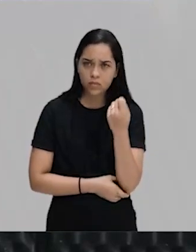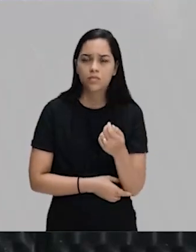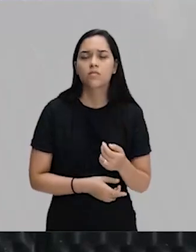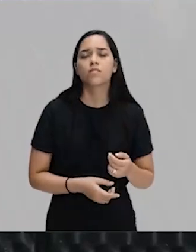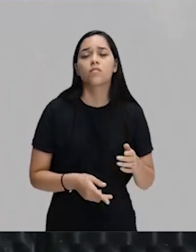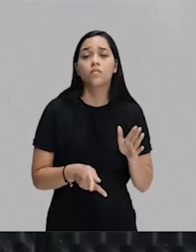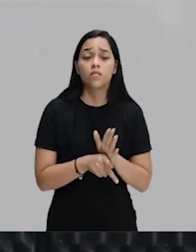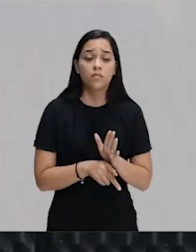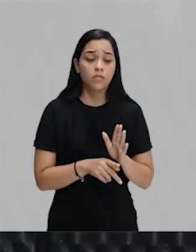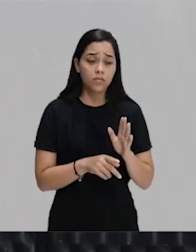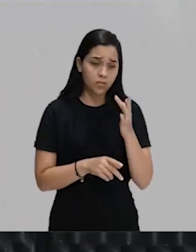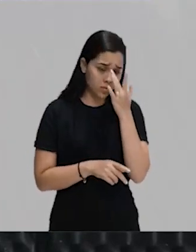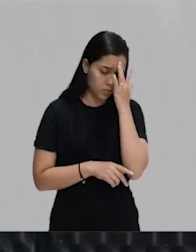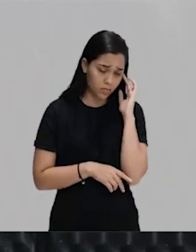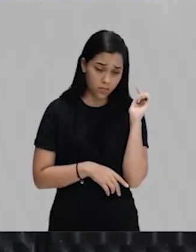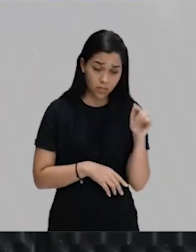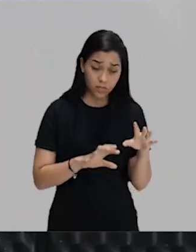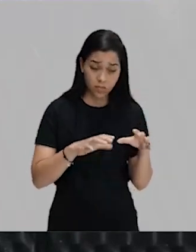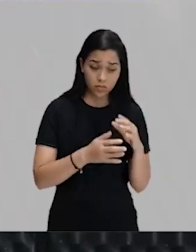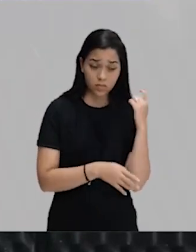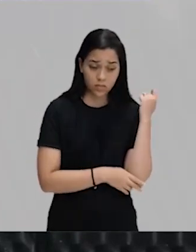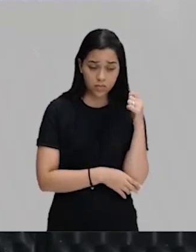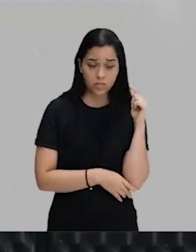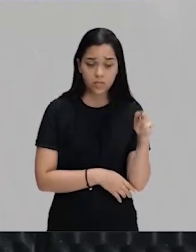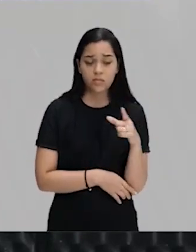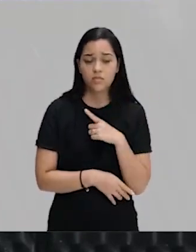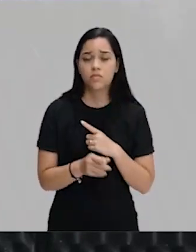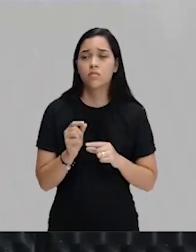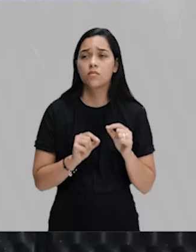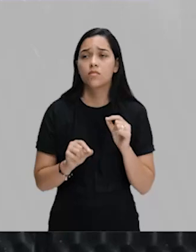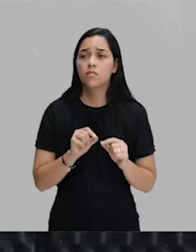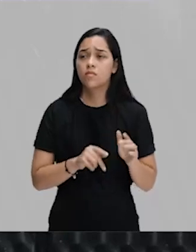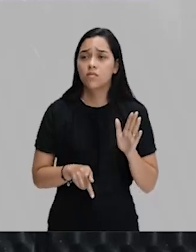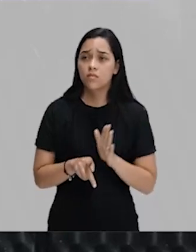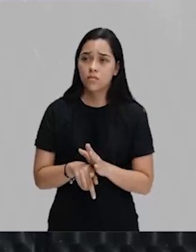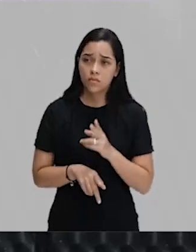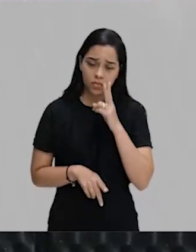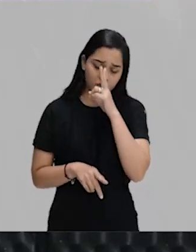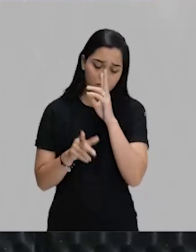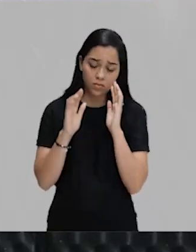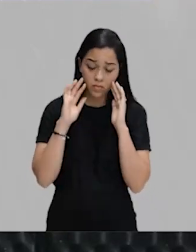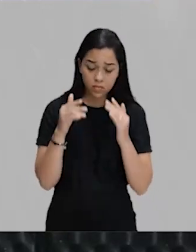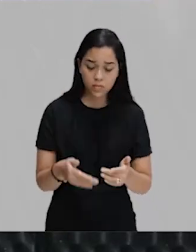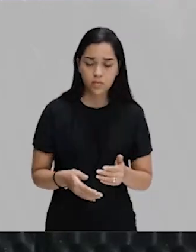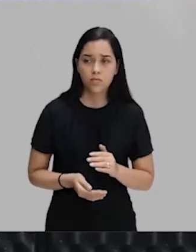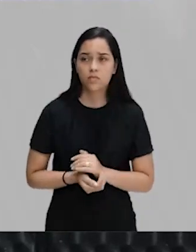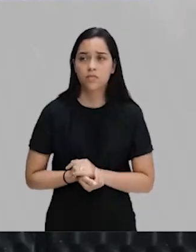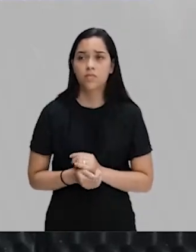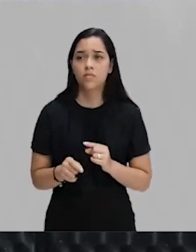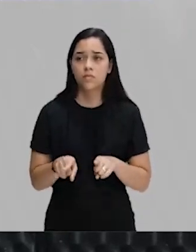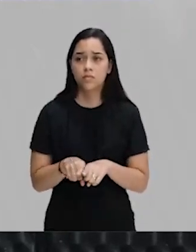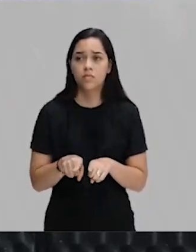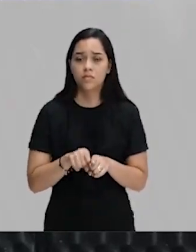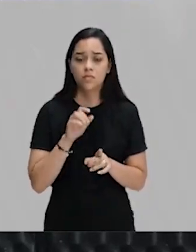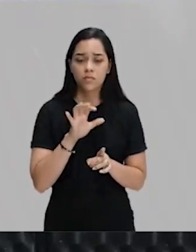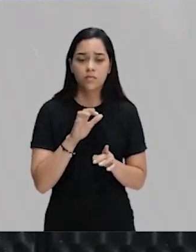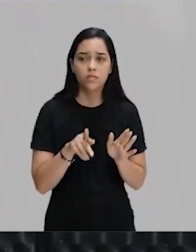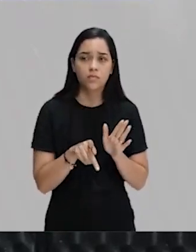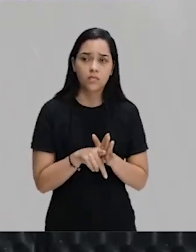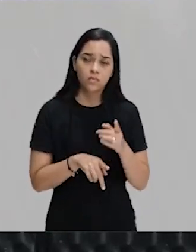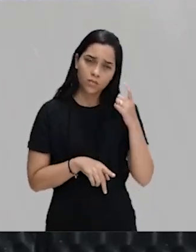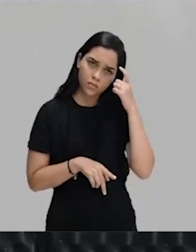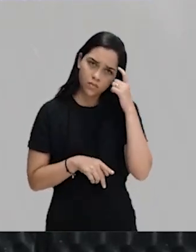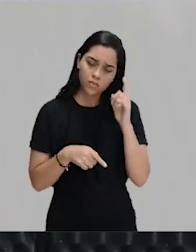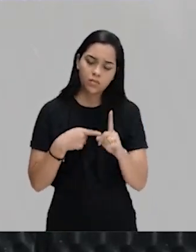republicanos do Rio Grande do Sul, eles defendem uma república com poder mais centralizado. influenciado, inclusive, pelas ideias